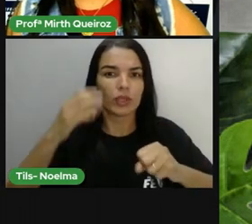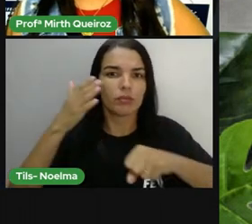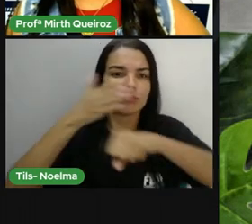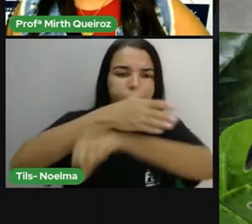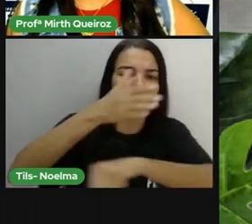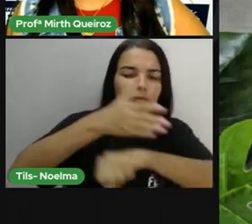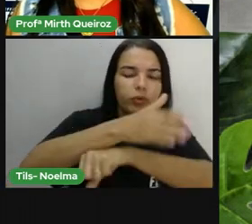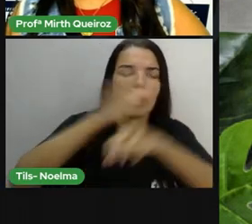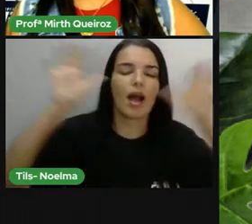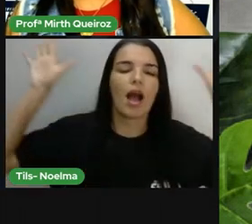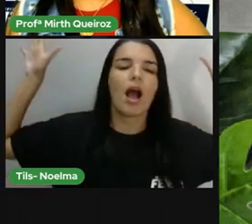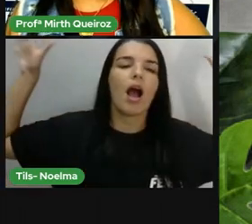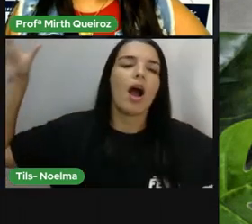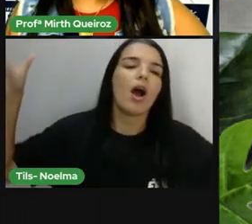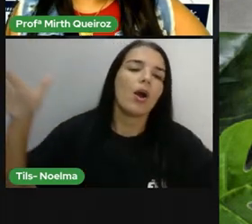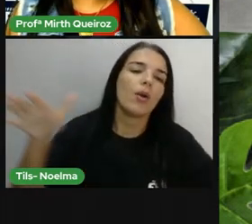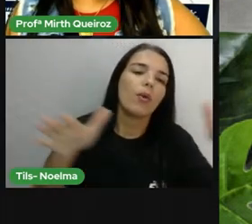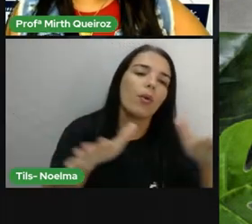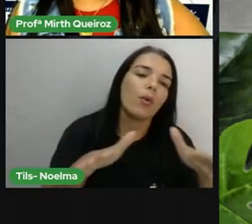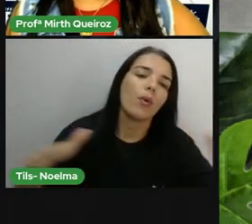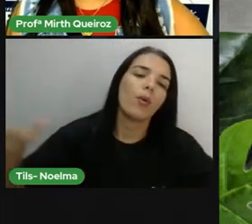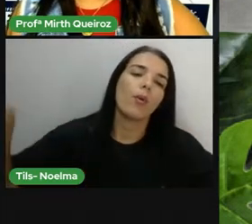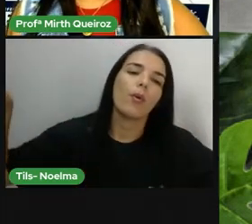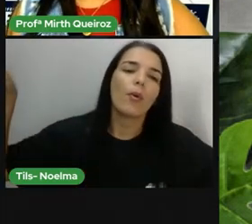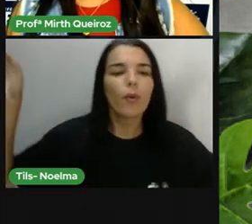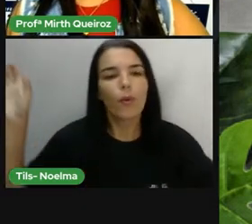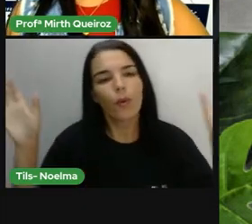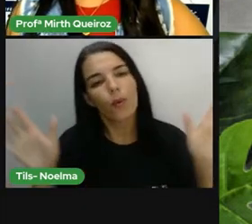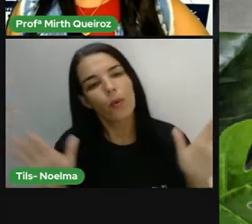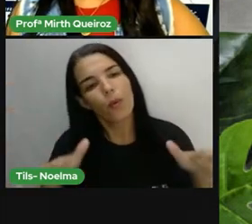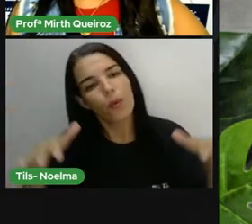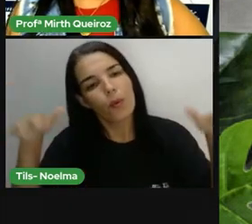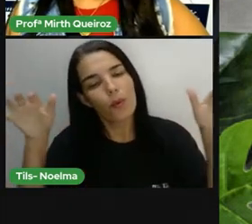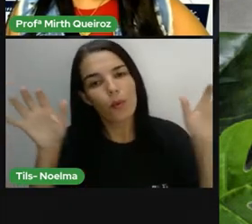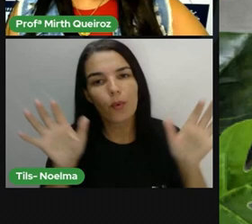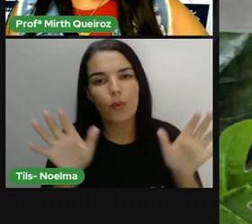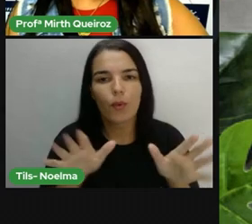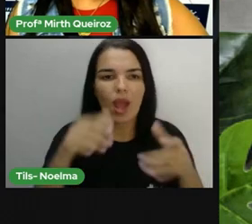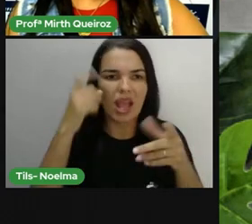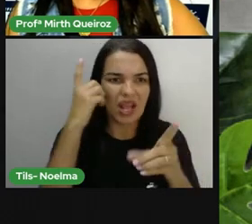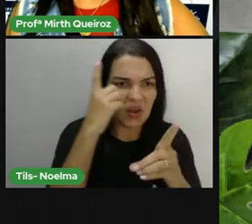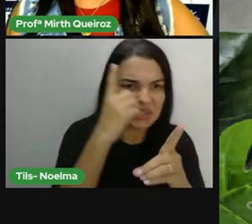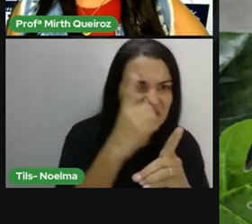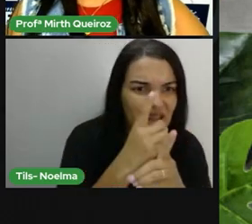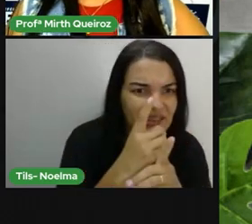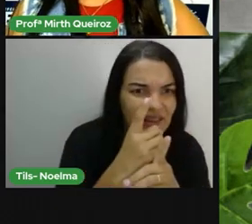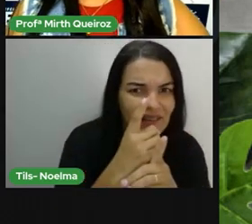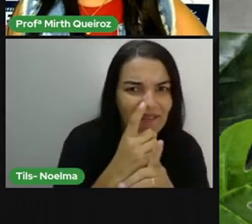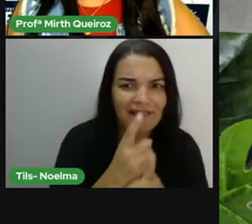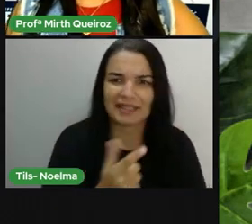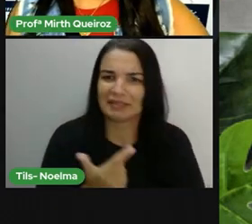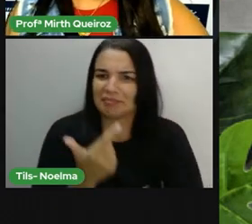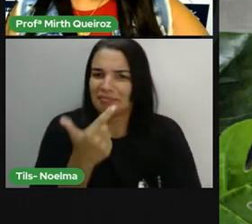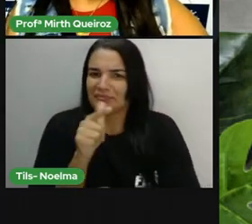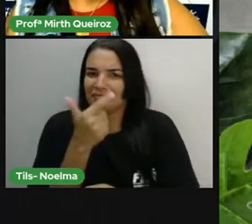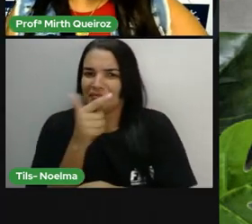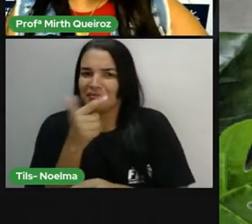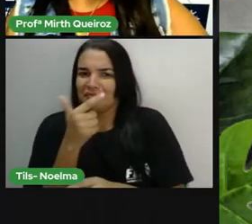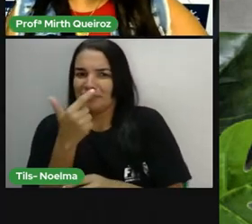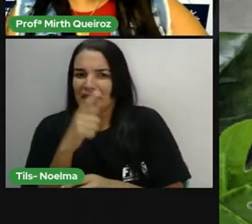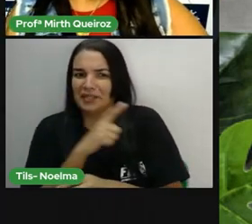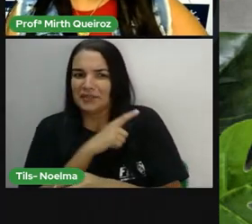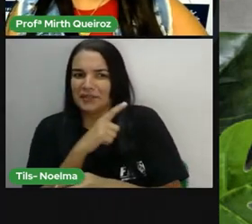delicioso voo! Ela será encontrada miraculosamente em colume na